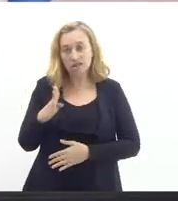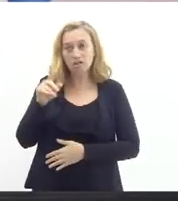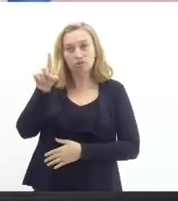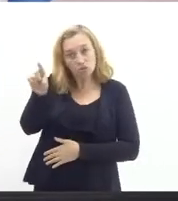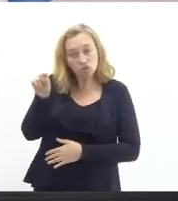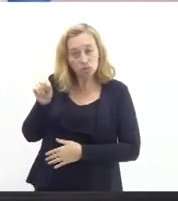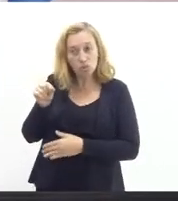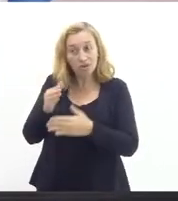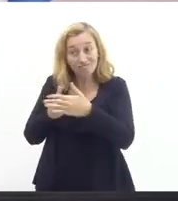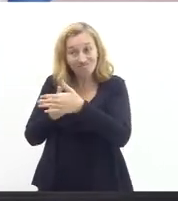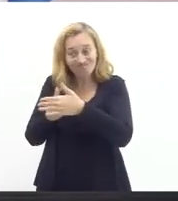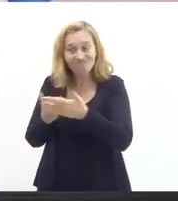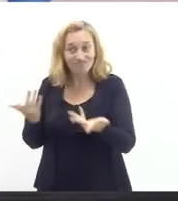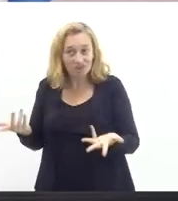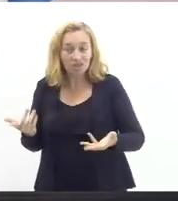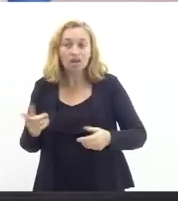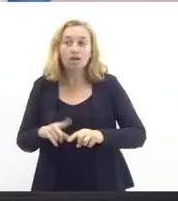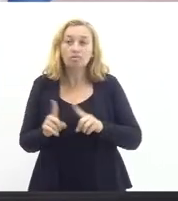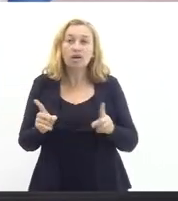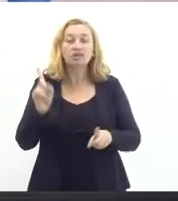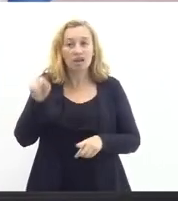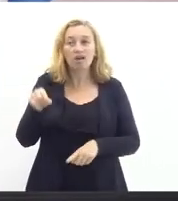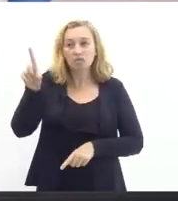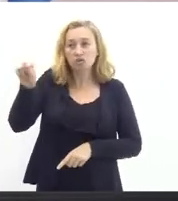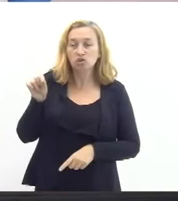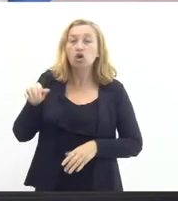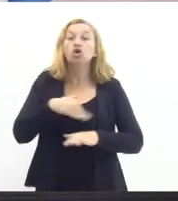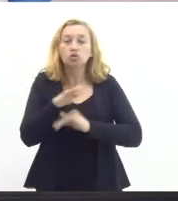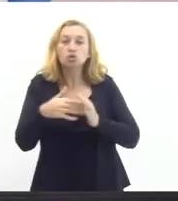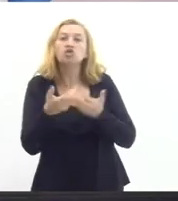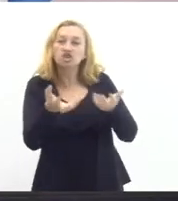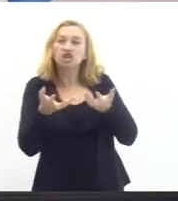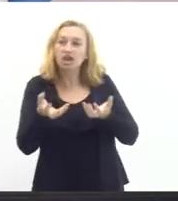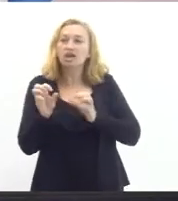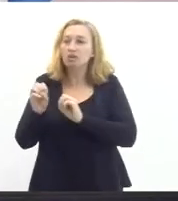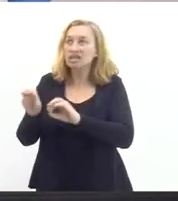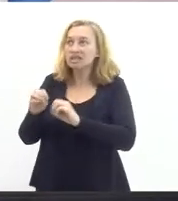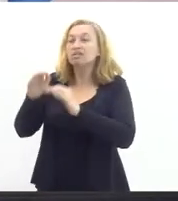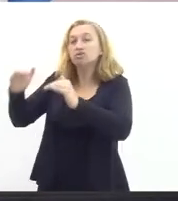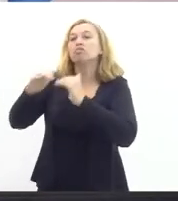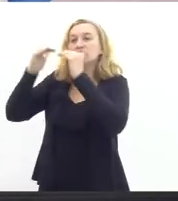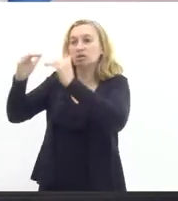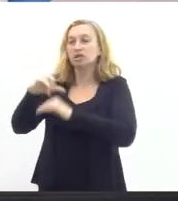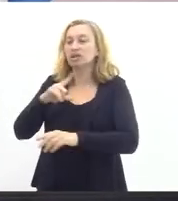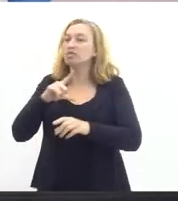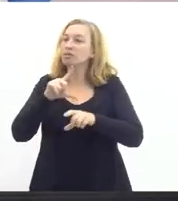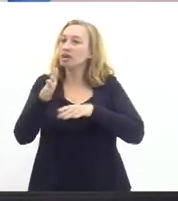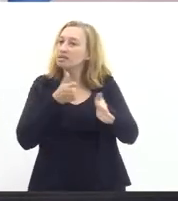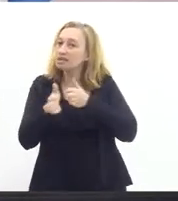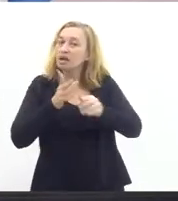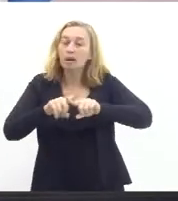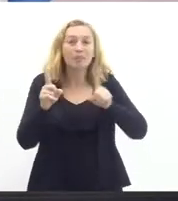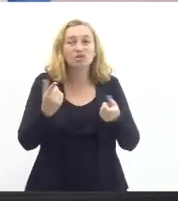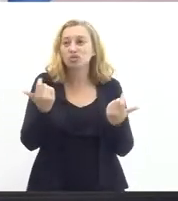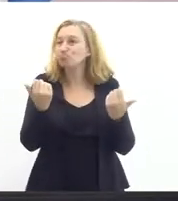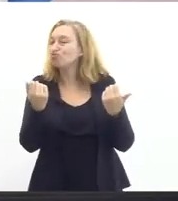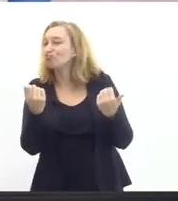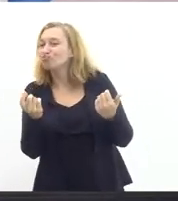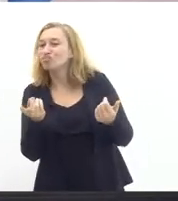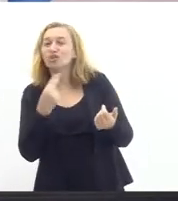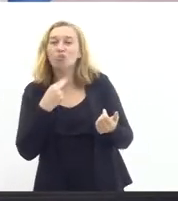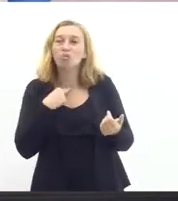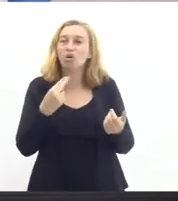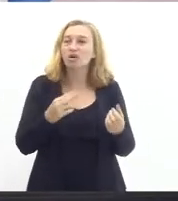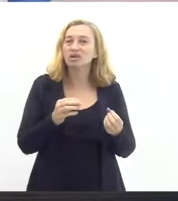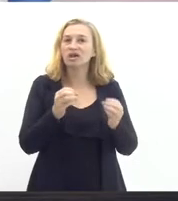uma opção, que a gente quer também que todos que queiram cursar o ensino superior tenham esse acesso. Mas, agora, o que não dá é para não ter nem a escola técnica,